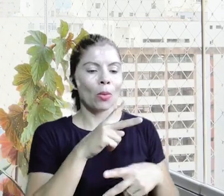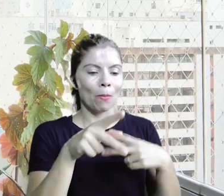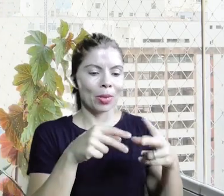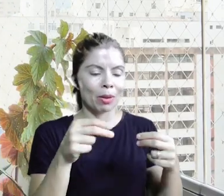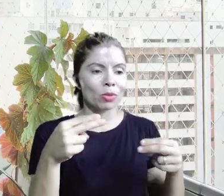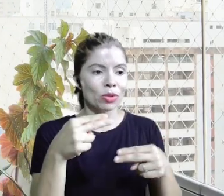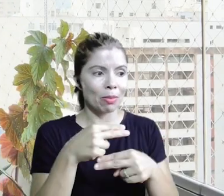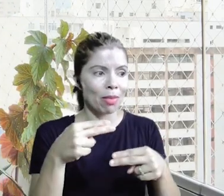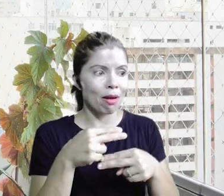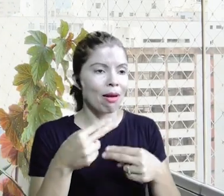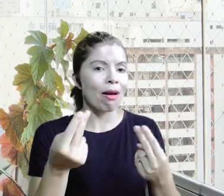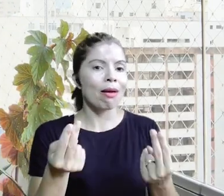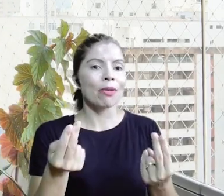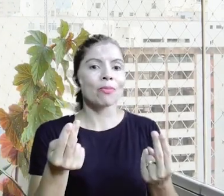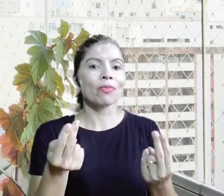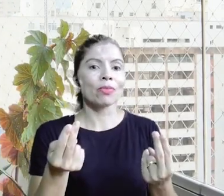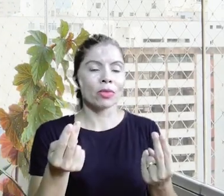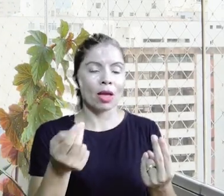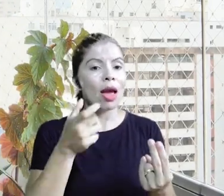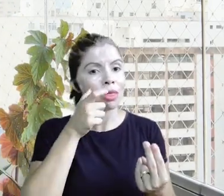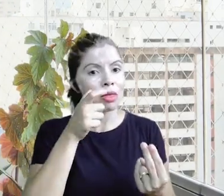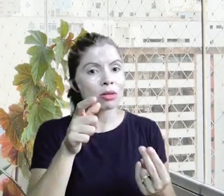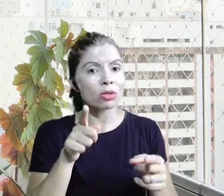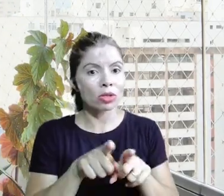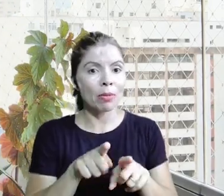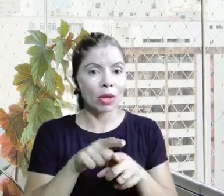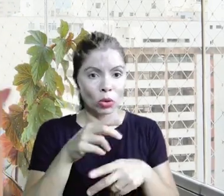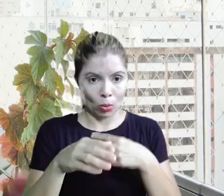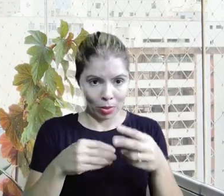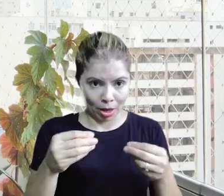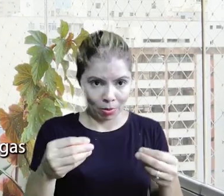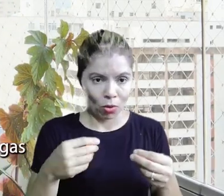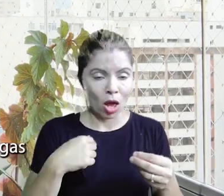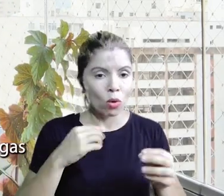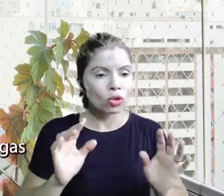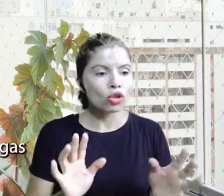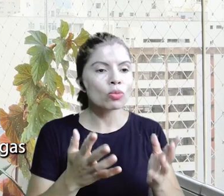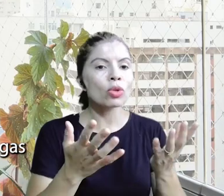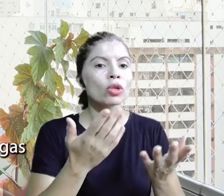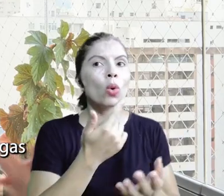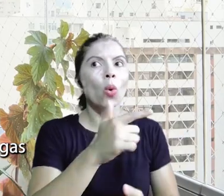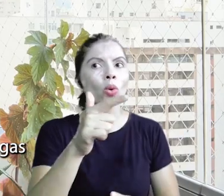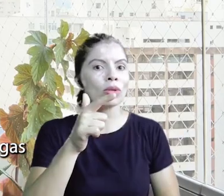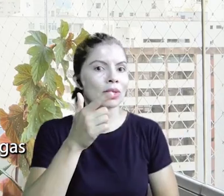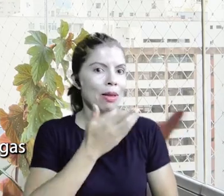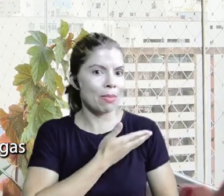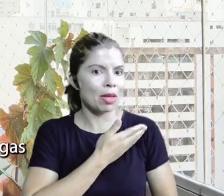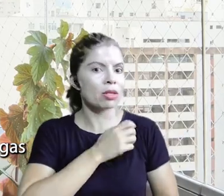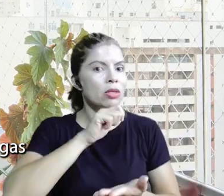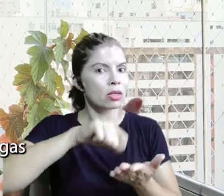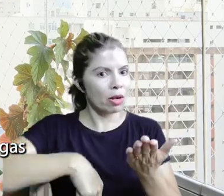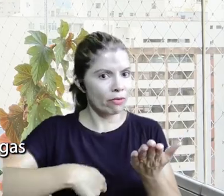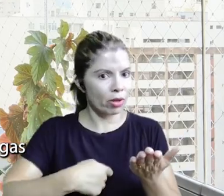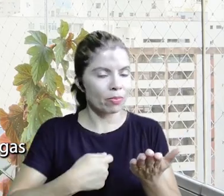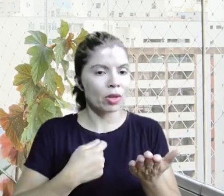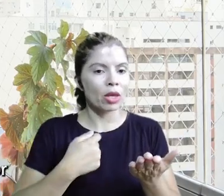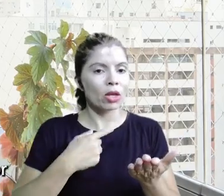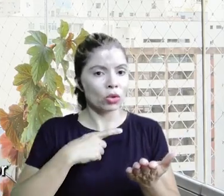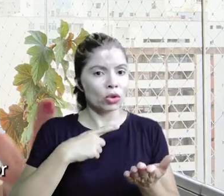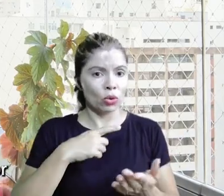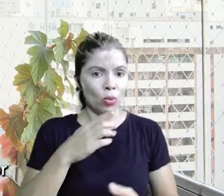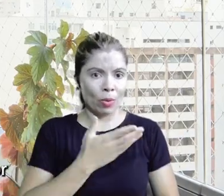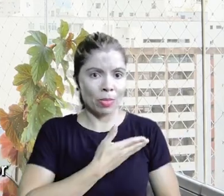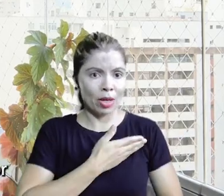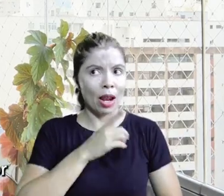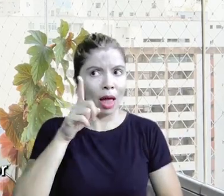prêmio SEBRAE, e uma coisa interessante também do prêmio é que eu estimulei outras amigas a se inscreverem.